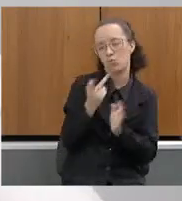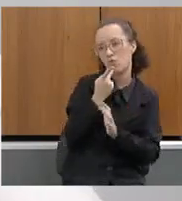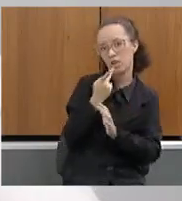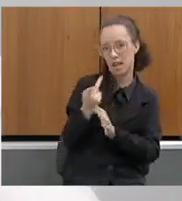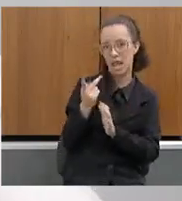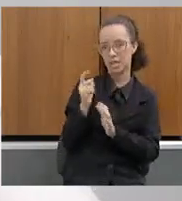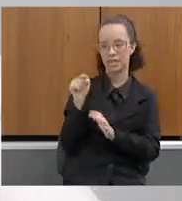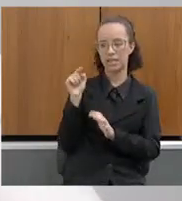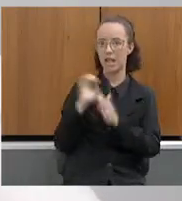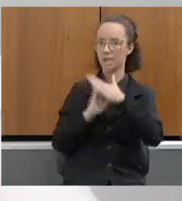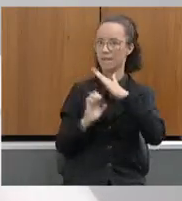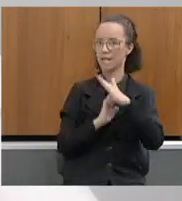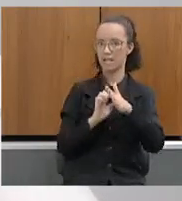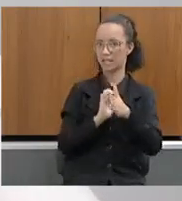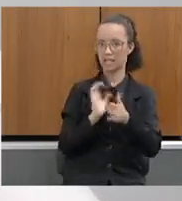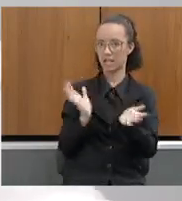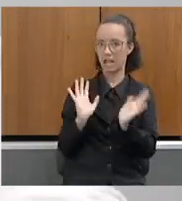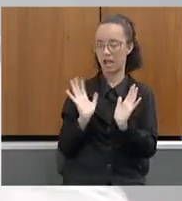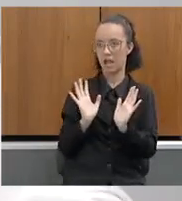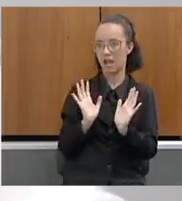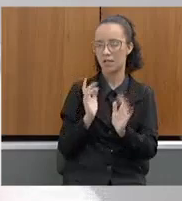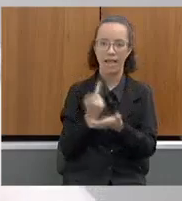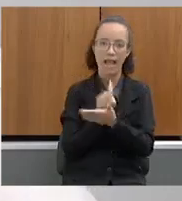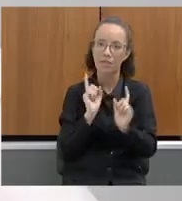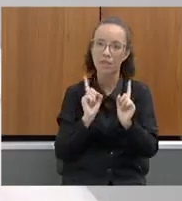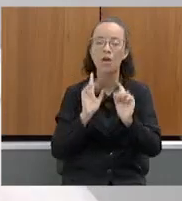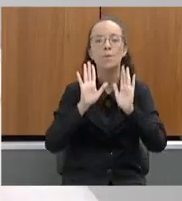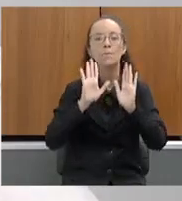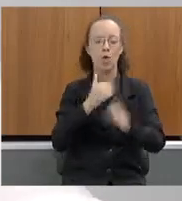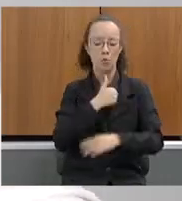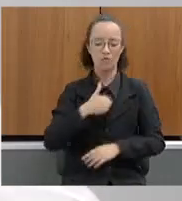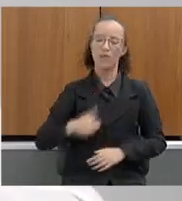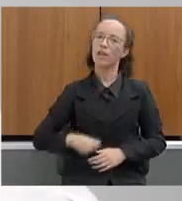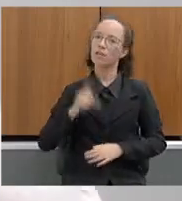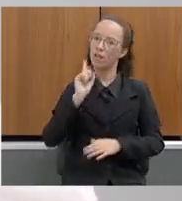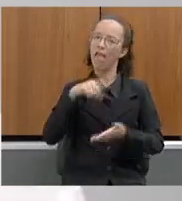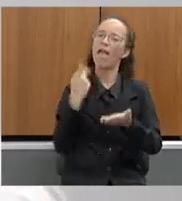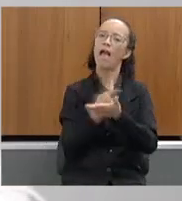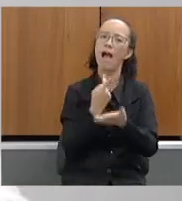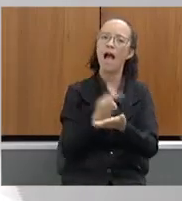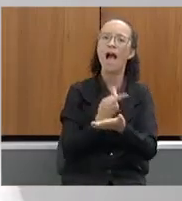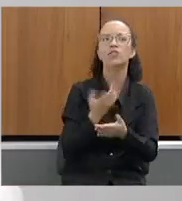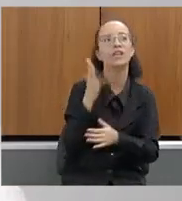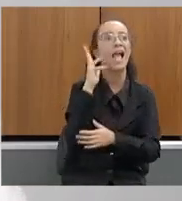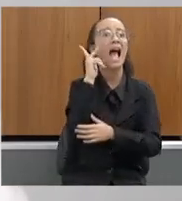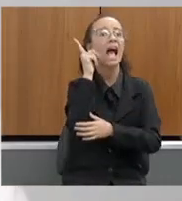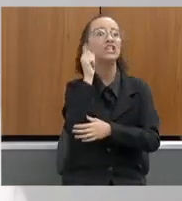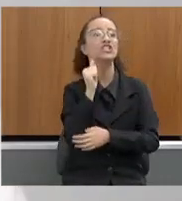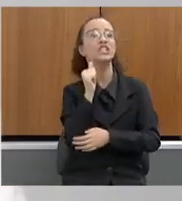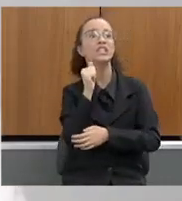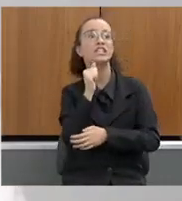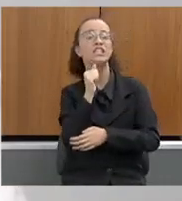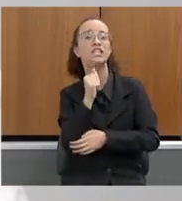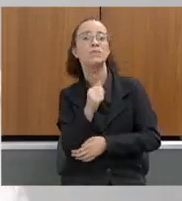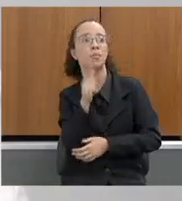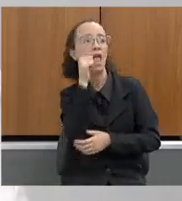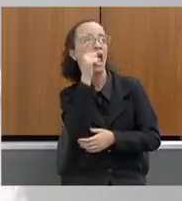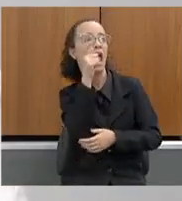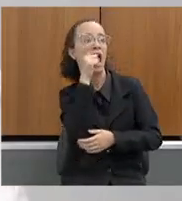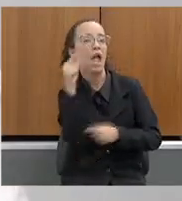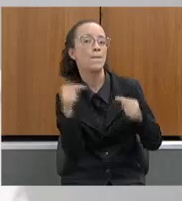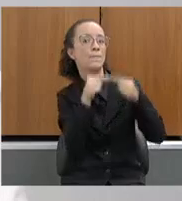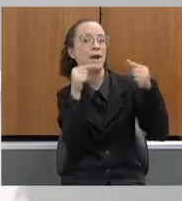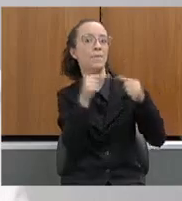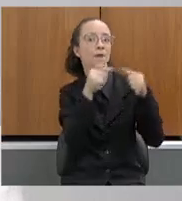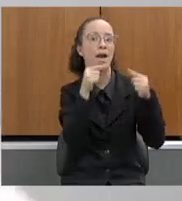FIENG está errada, a FIENG está disputando a pauta dela. Errado está o governo do Estado, que acha que não tem conflito de interesses entre a grande